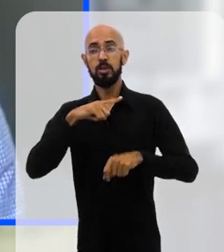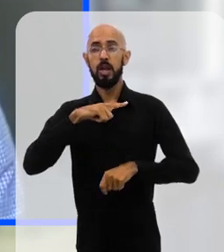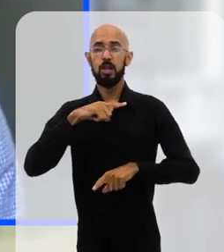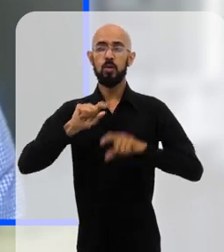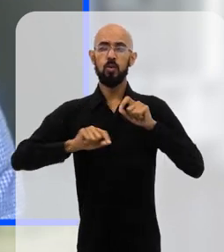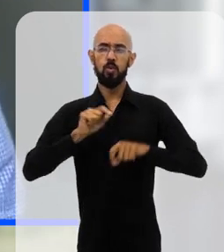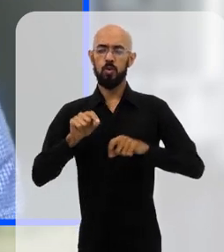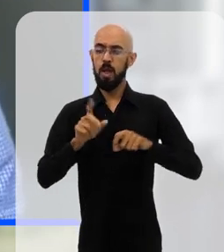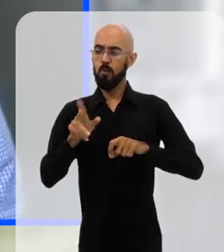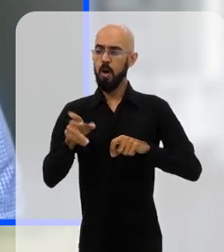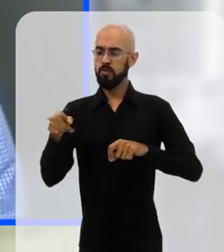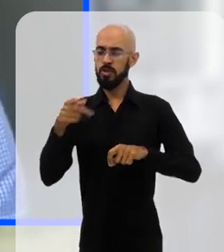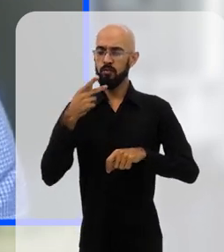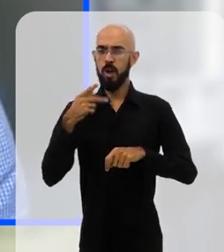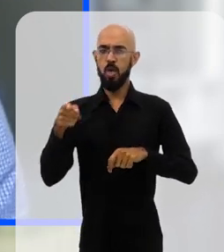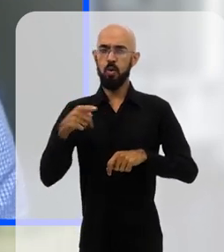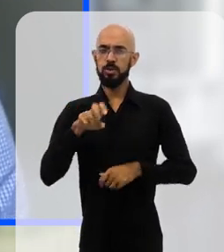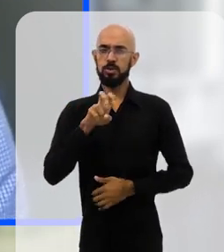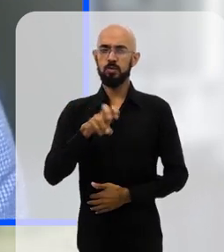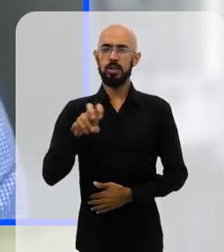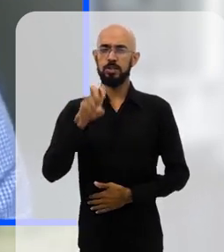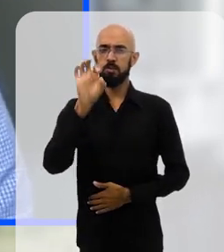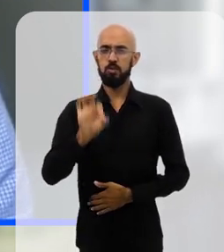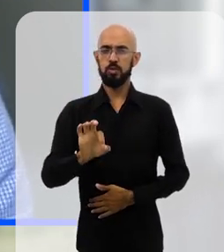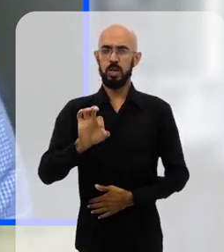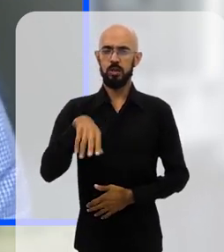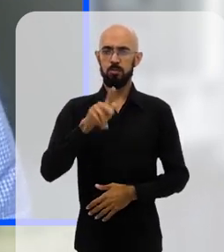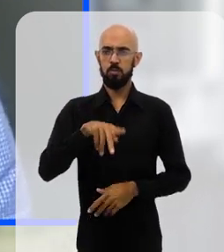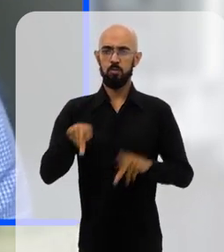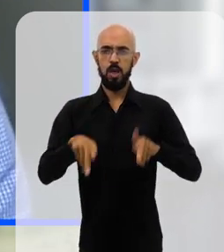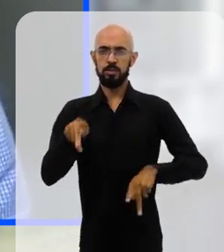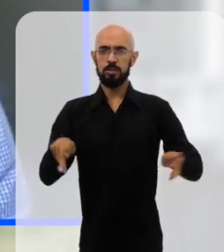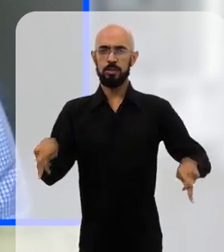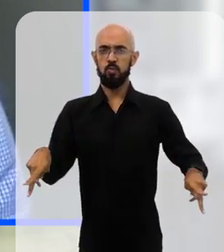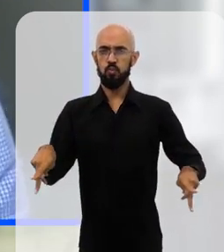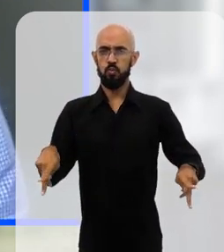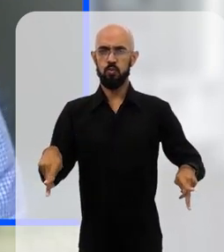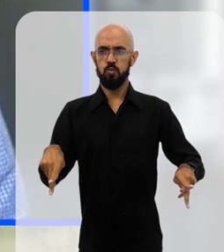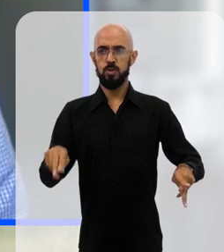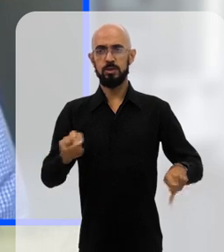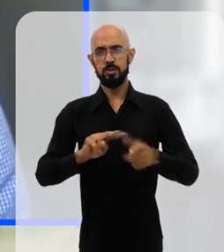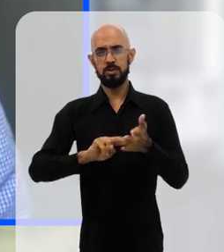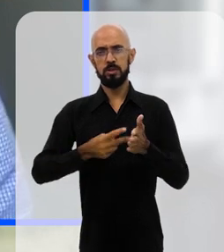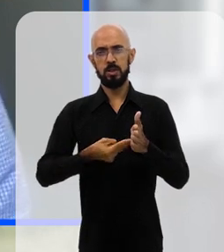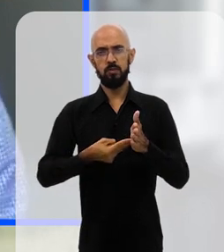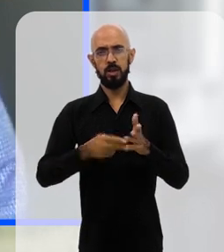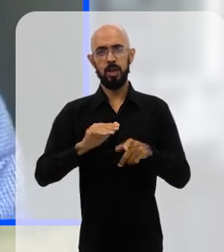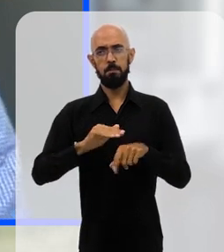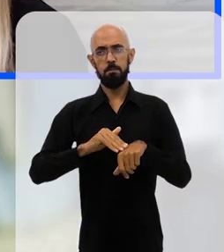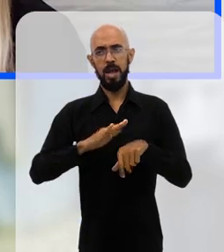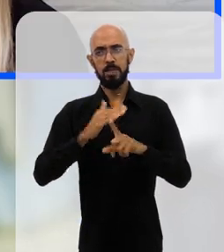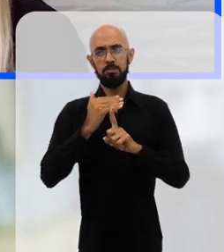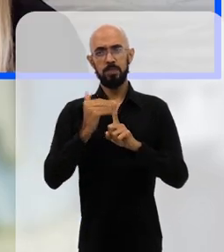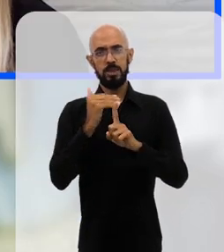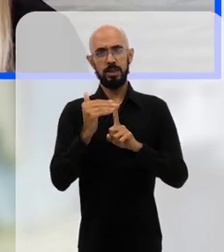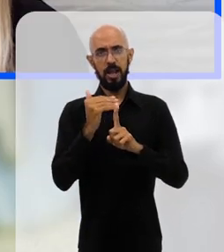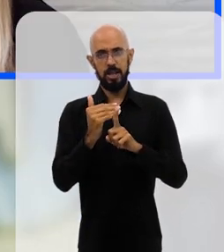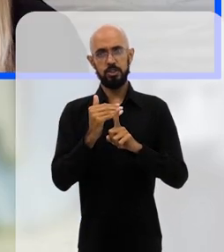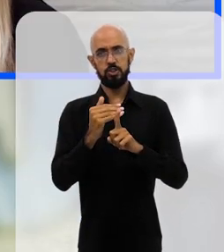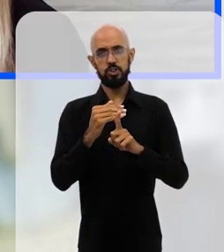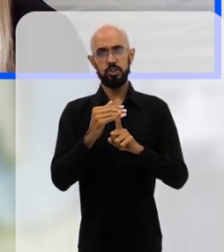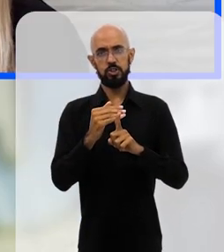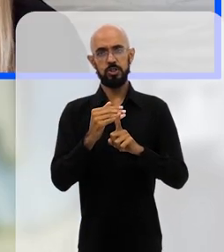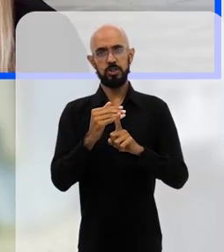o que a gente tem? A gente tem, como você bem mencionou, 55% da população, quer dizer, mais da metade da população do